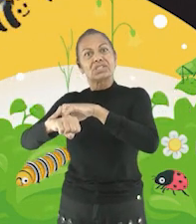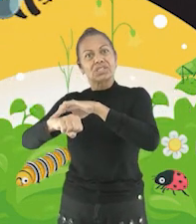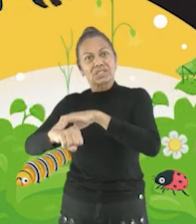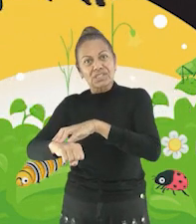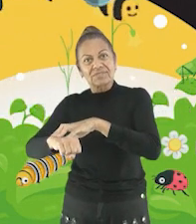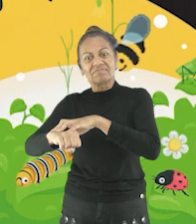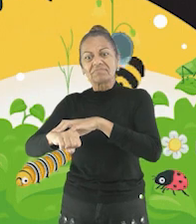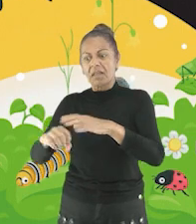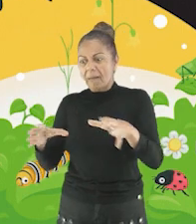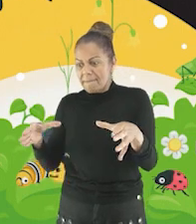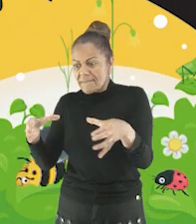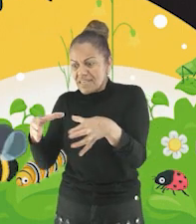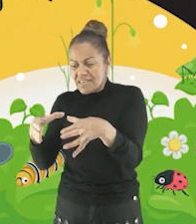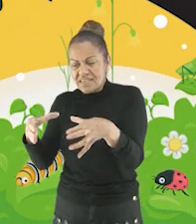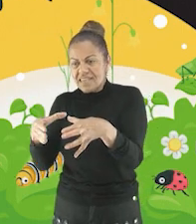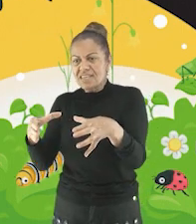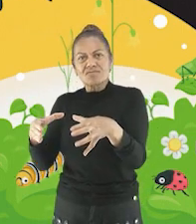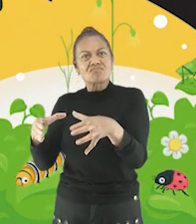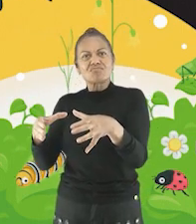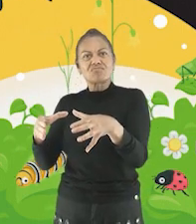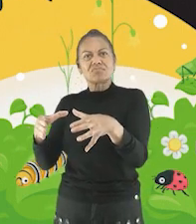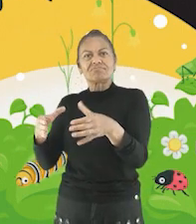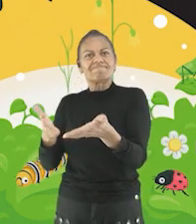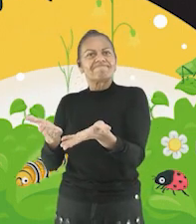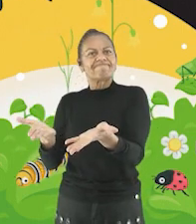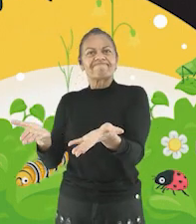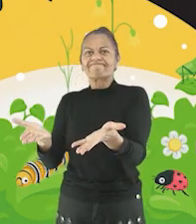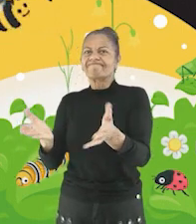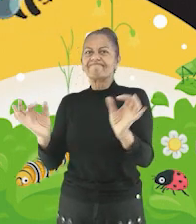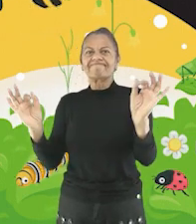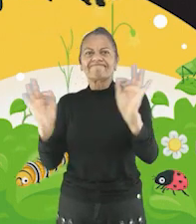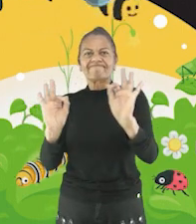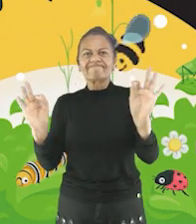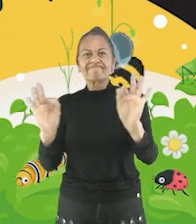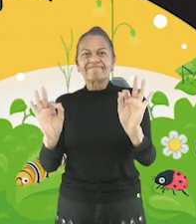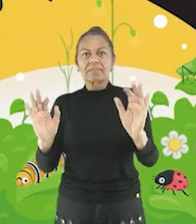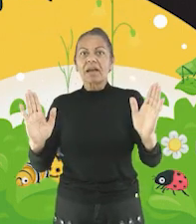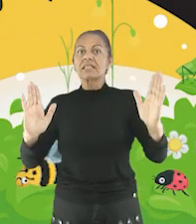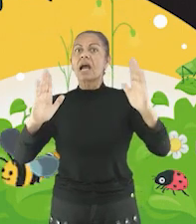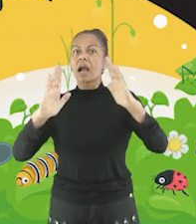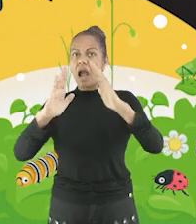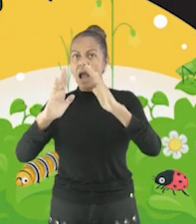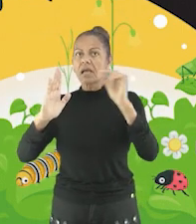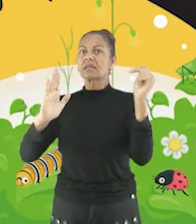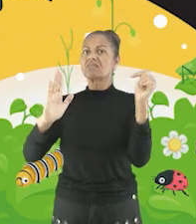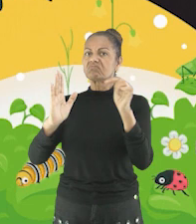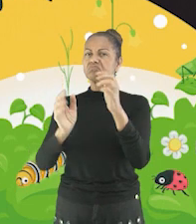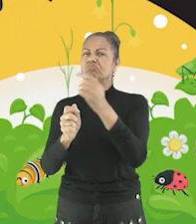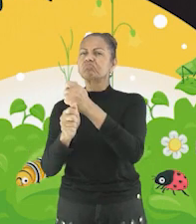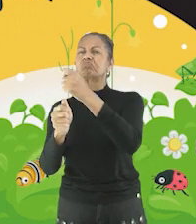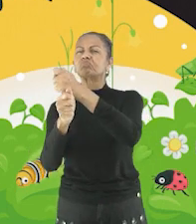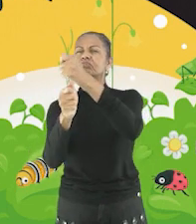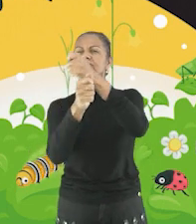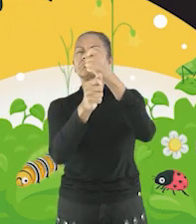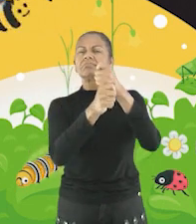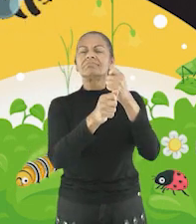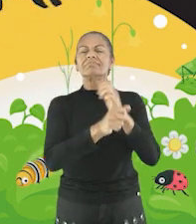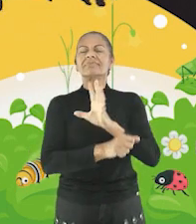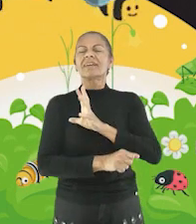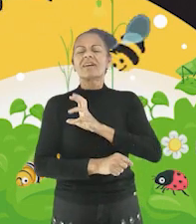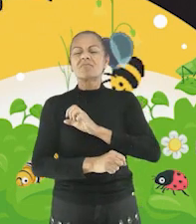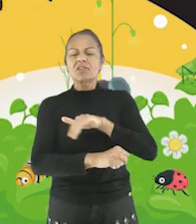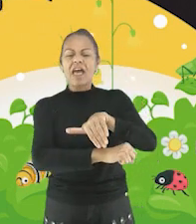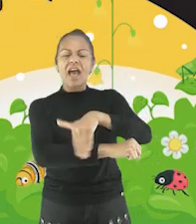fazer pipi Porque penico não tinha ali Mas era feita